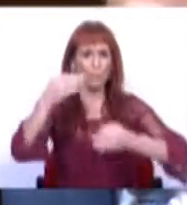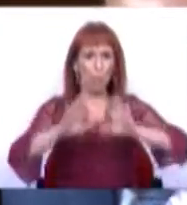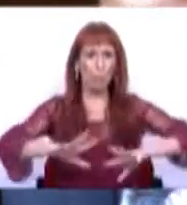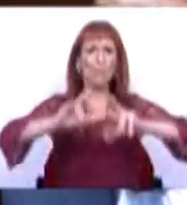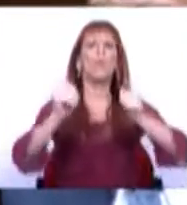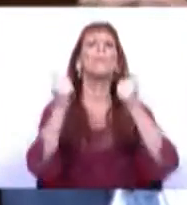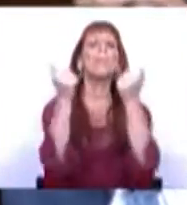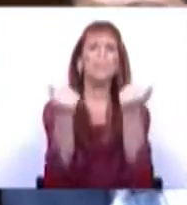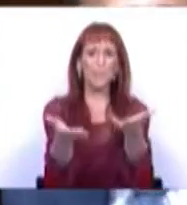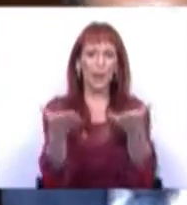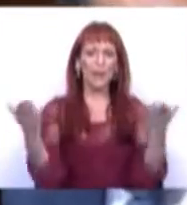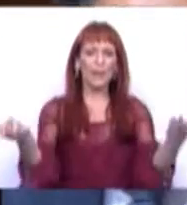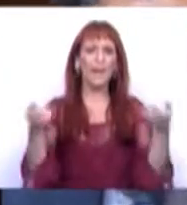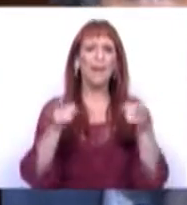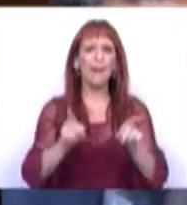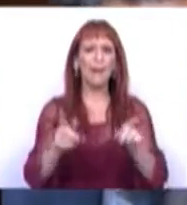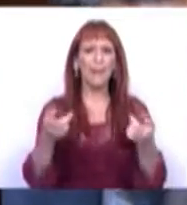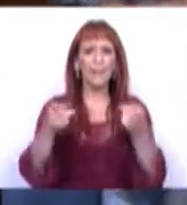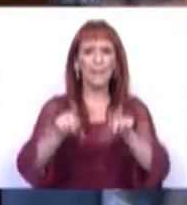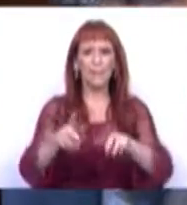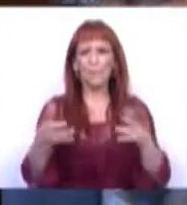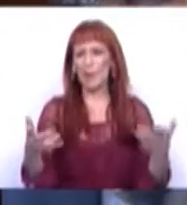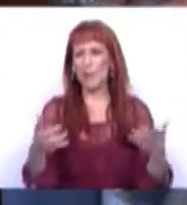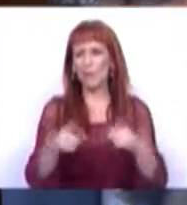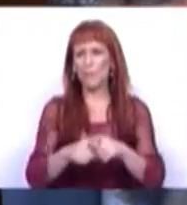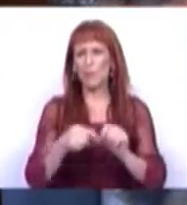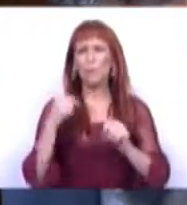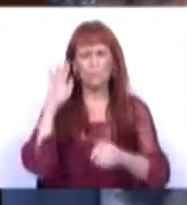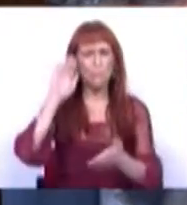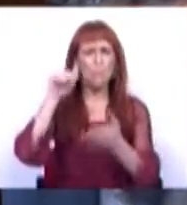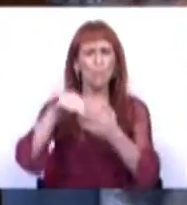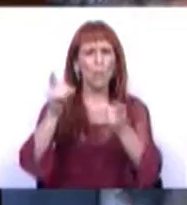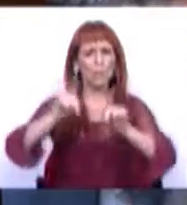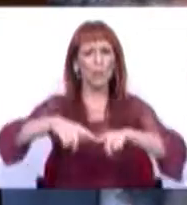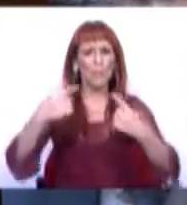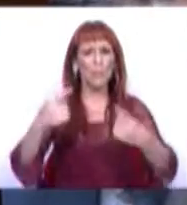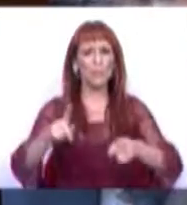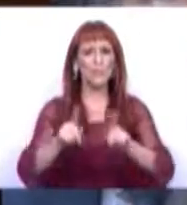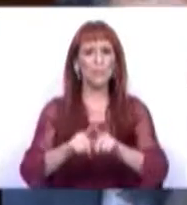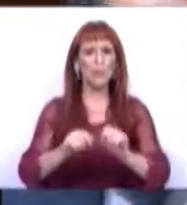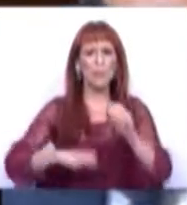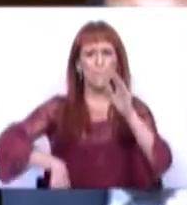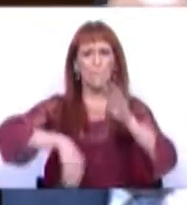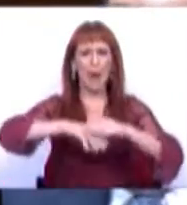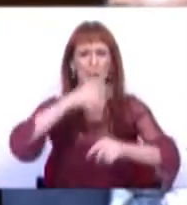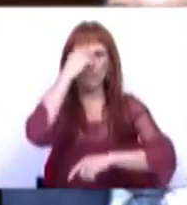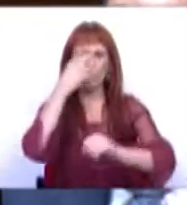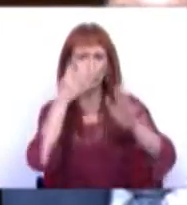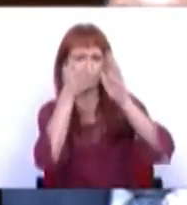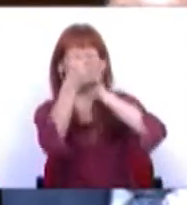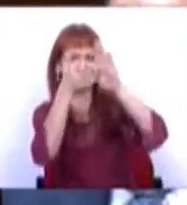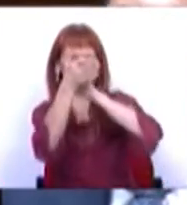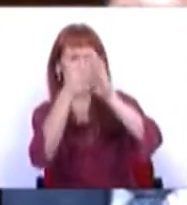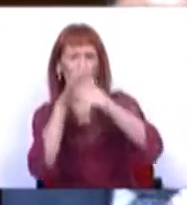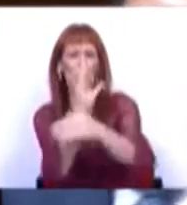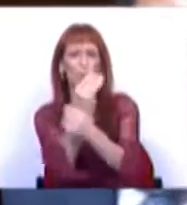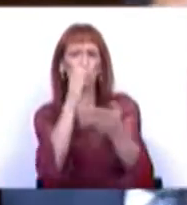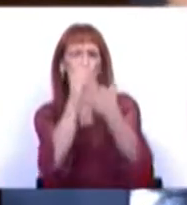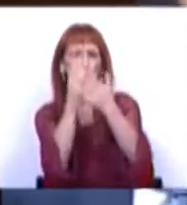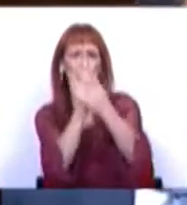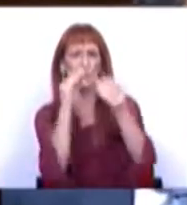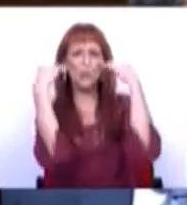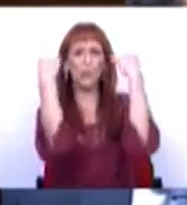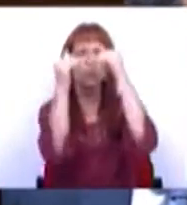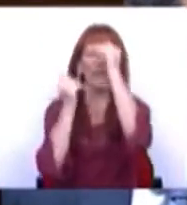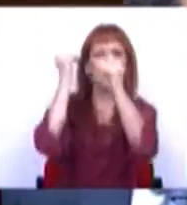desenvolvimento é também e tem resultado também em máximos históricos de entradas de alunos e de estudantes no